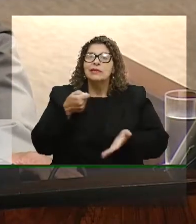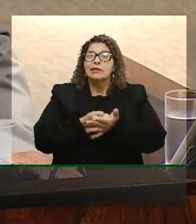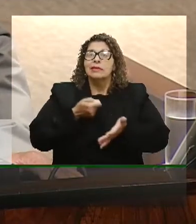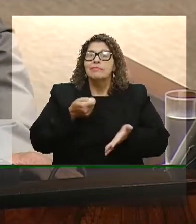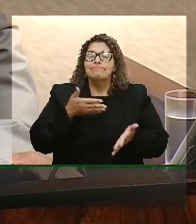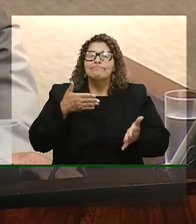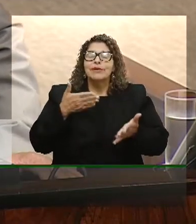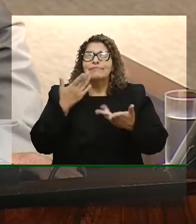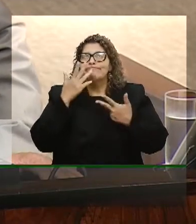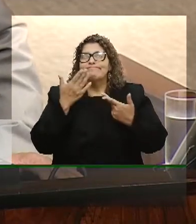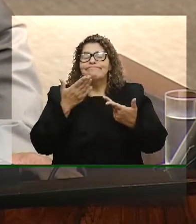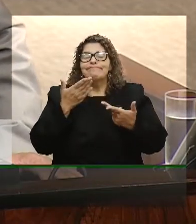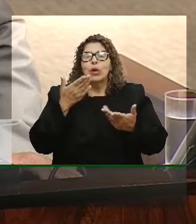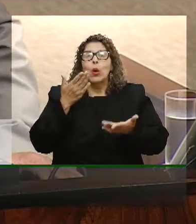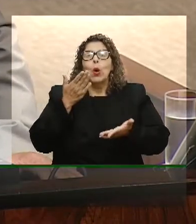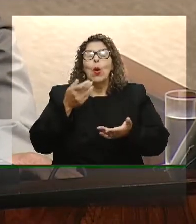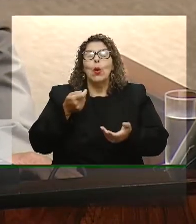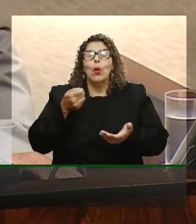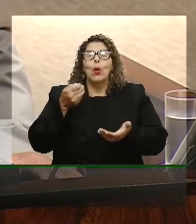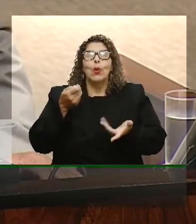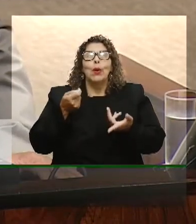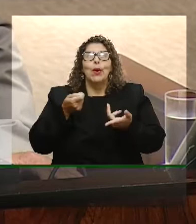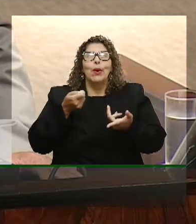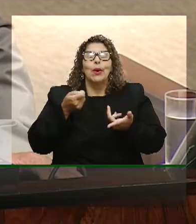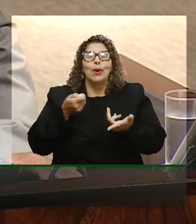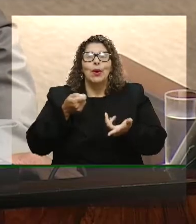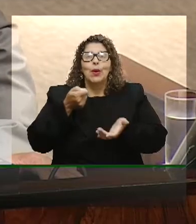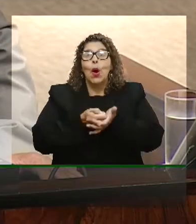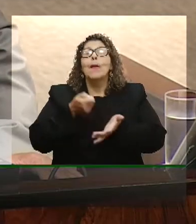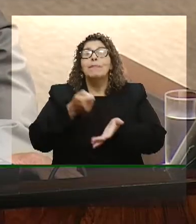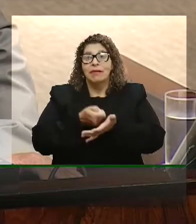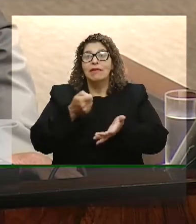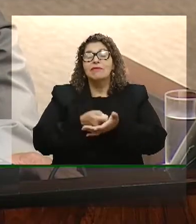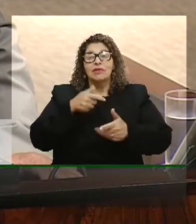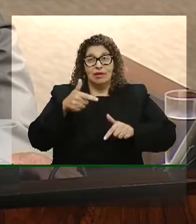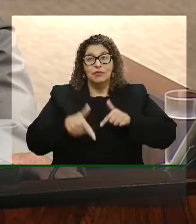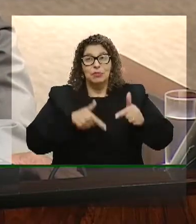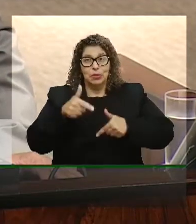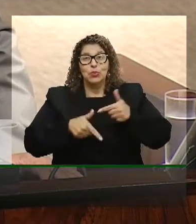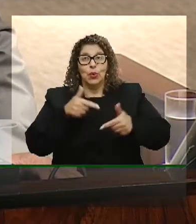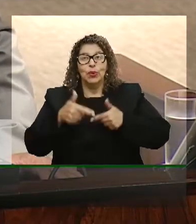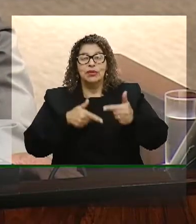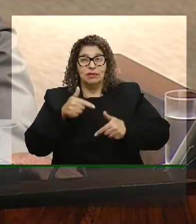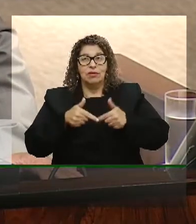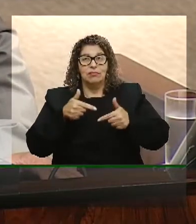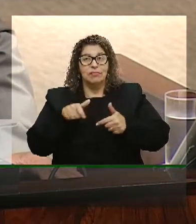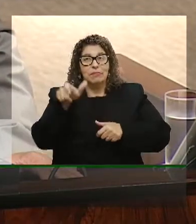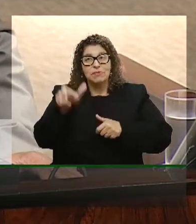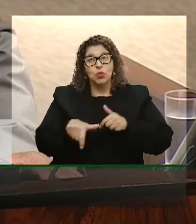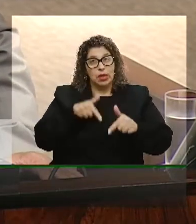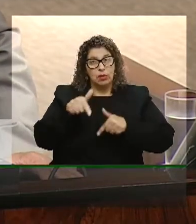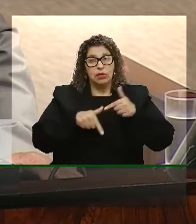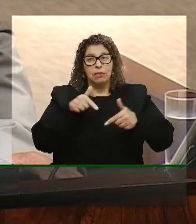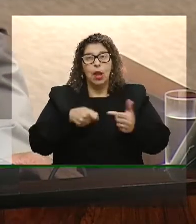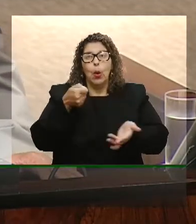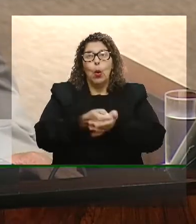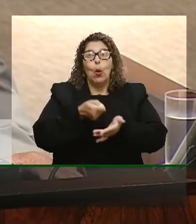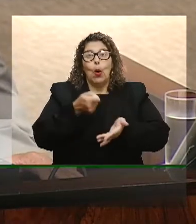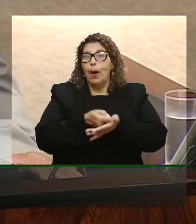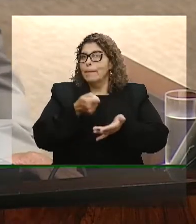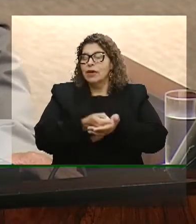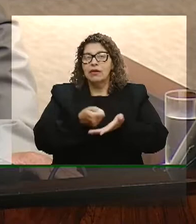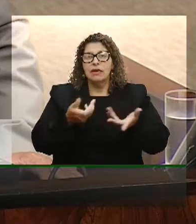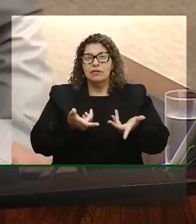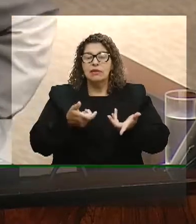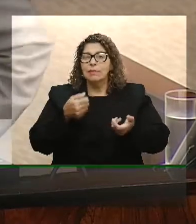haver um processo de redução salarial, um círculo vicioso que nós vivemos no país em outros momentos, que se retoma agora com